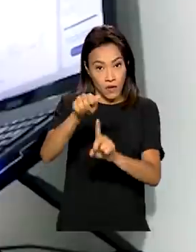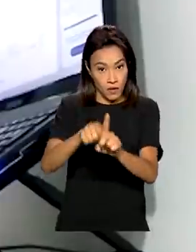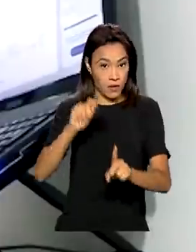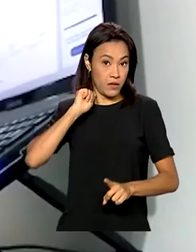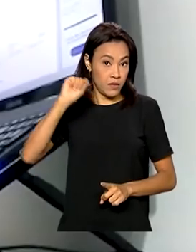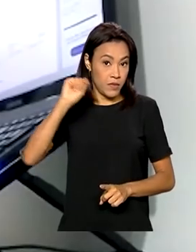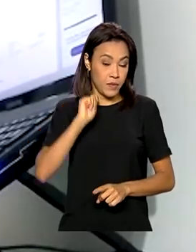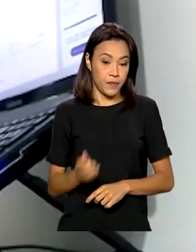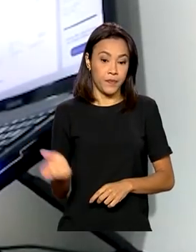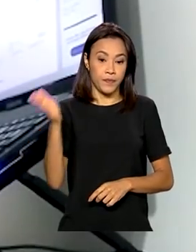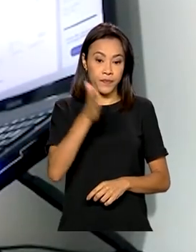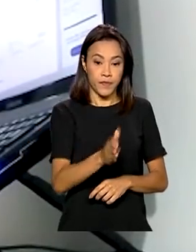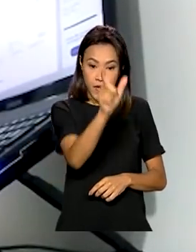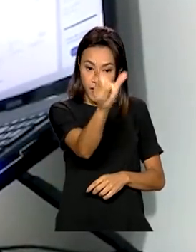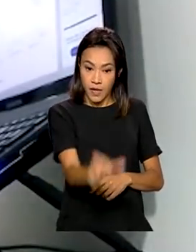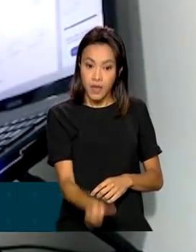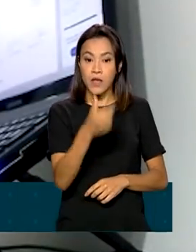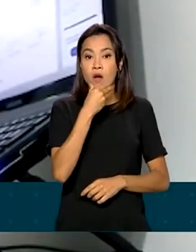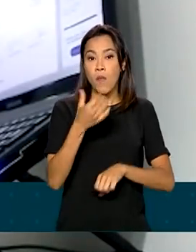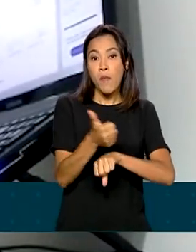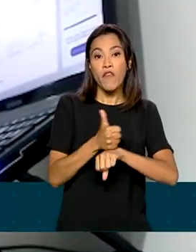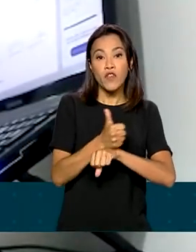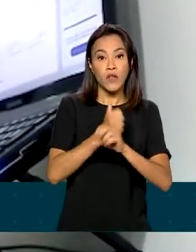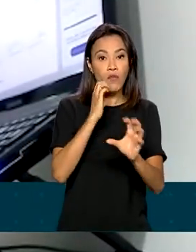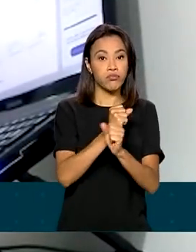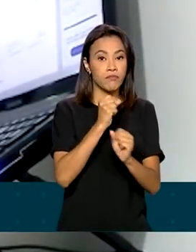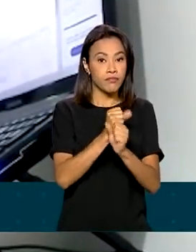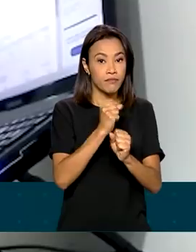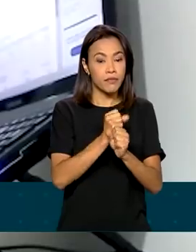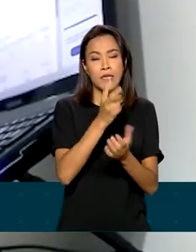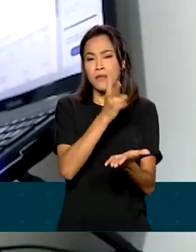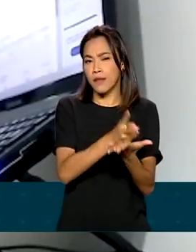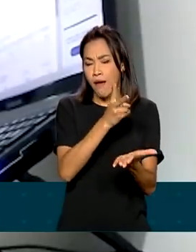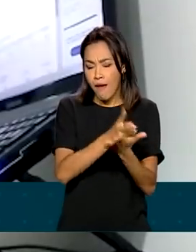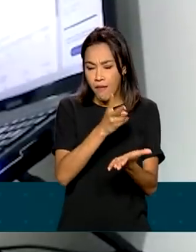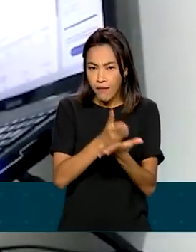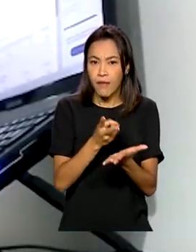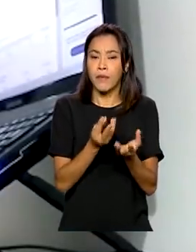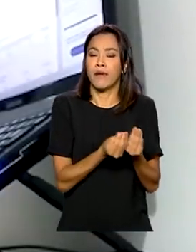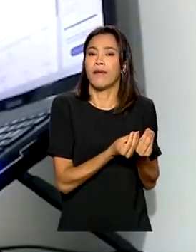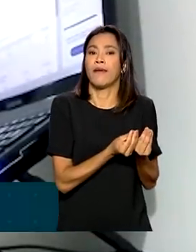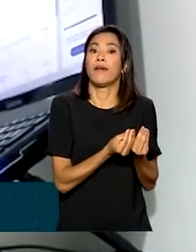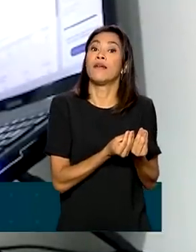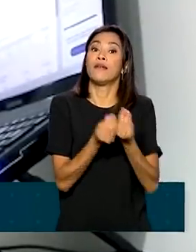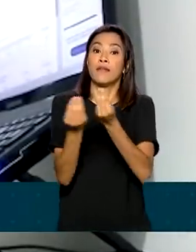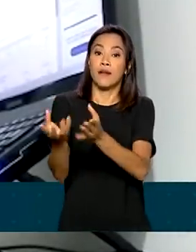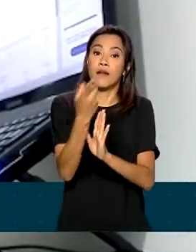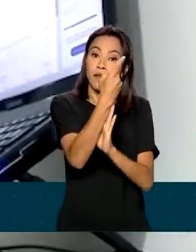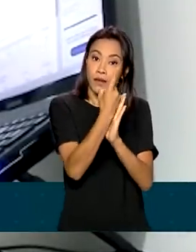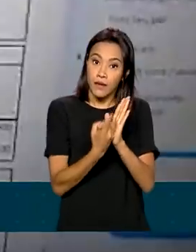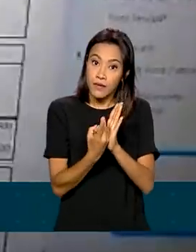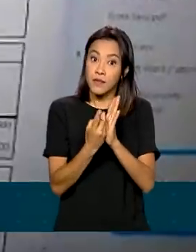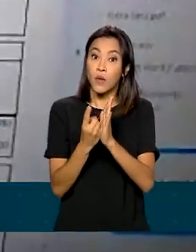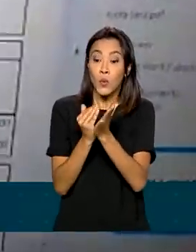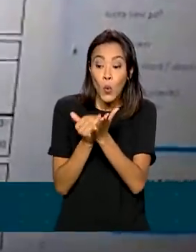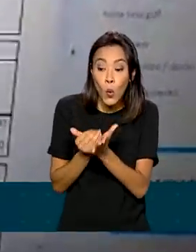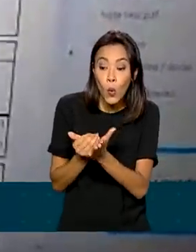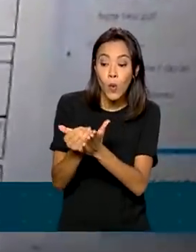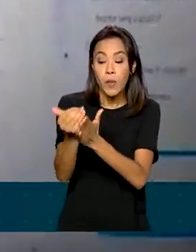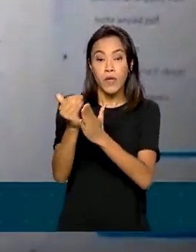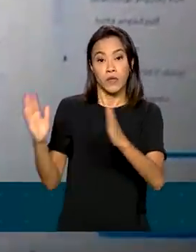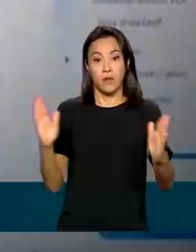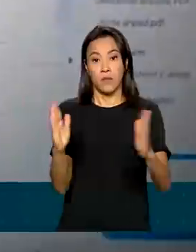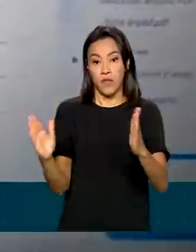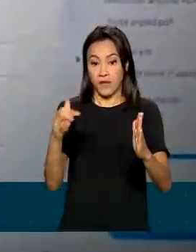O André é contador e diz que sempre entrega a declaração de Imposto de Renda no início do prazo. E esse